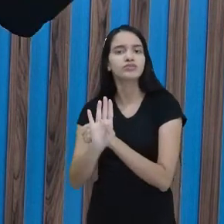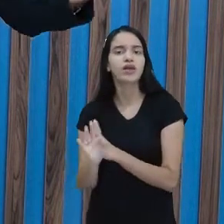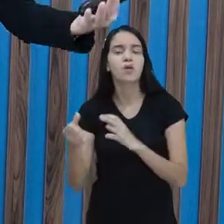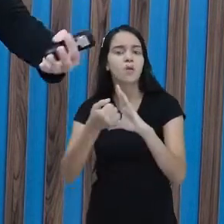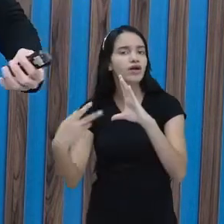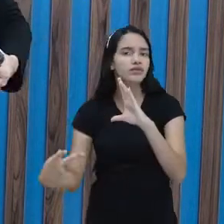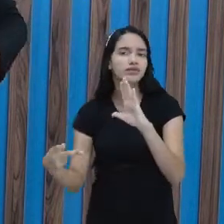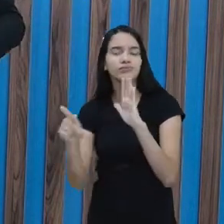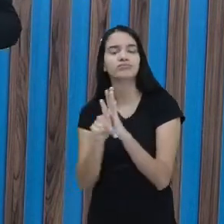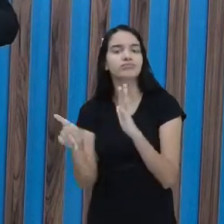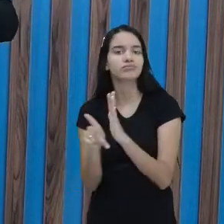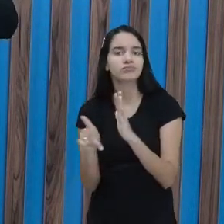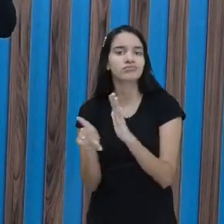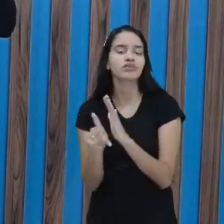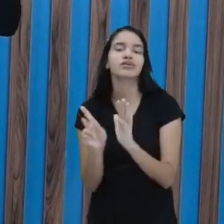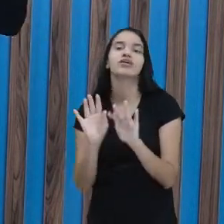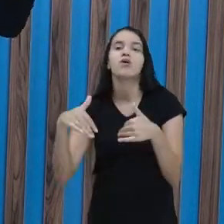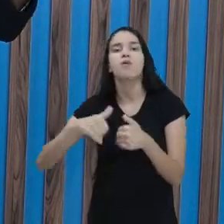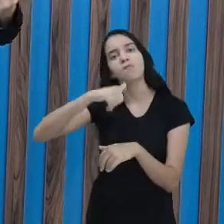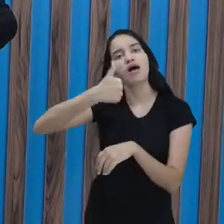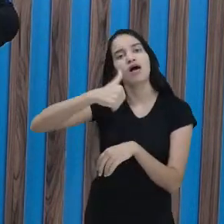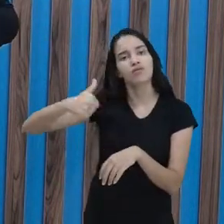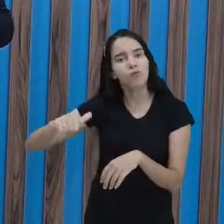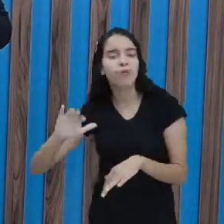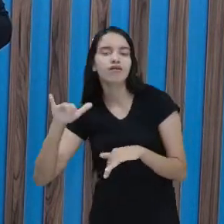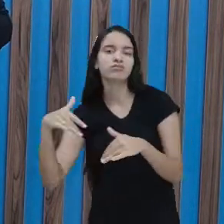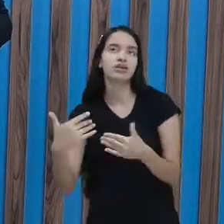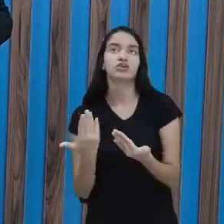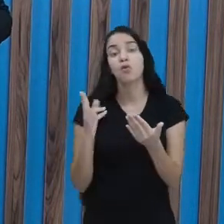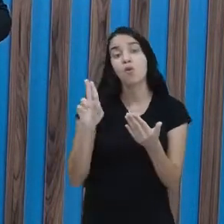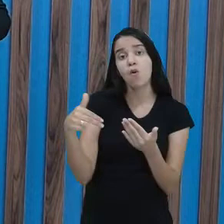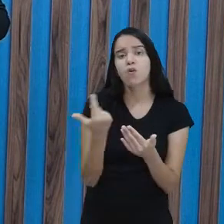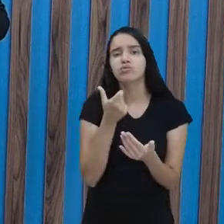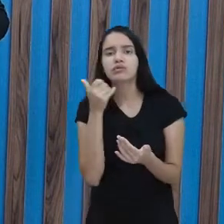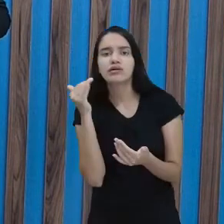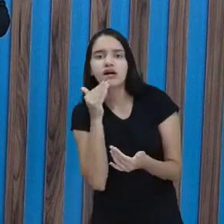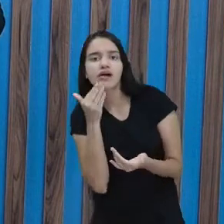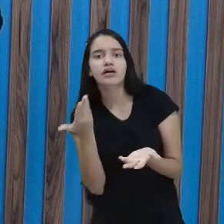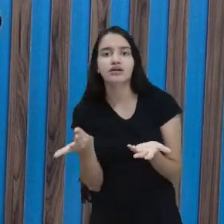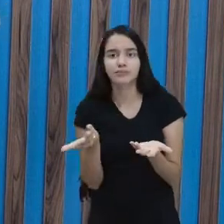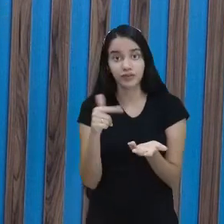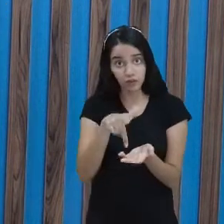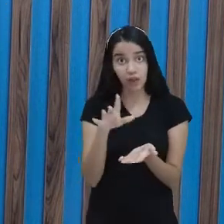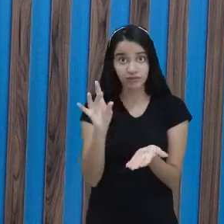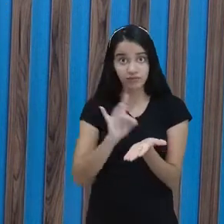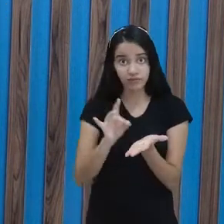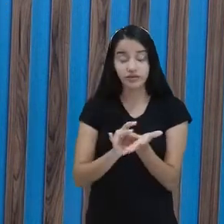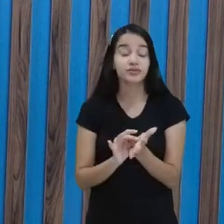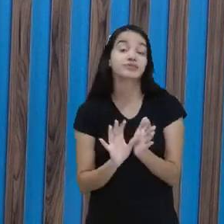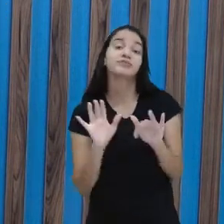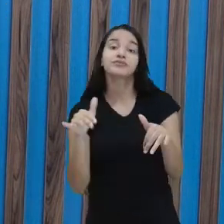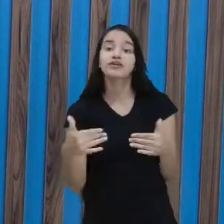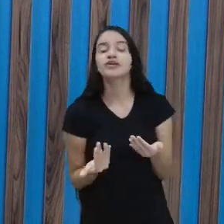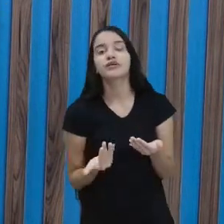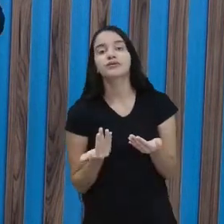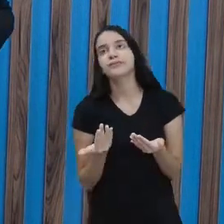característica, para dar uma qualidade ou um defeitinho, não é? Então,